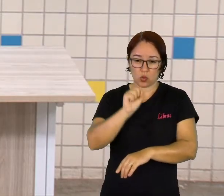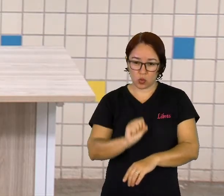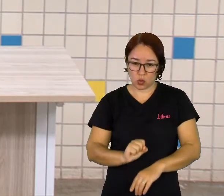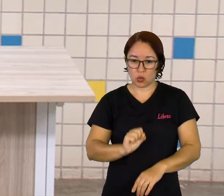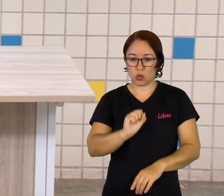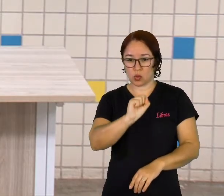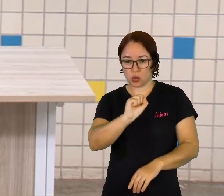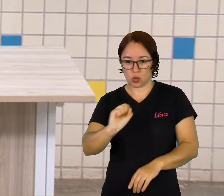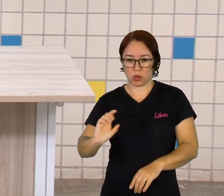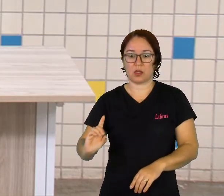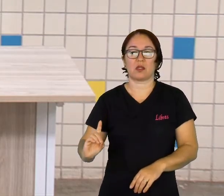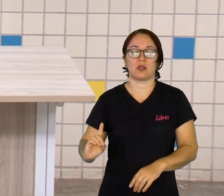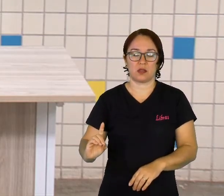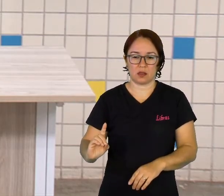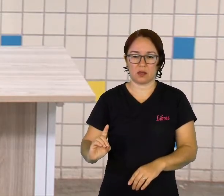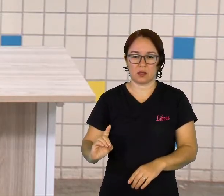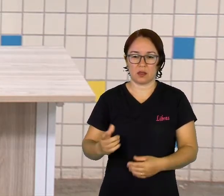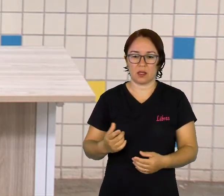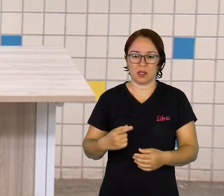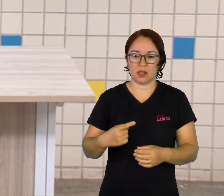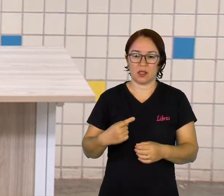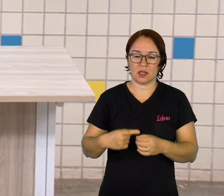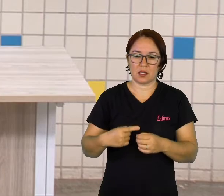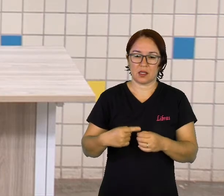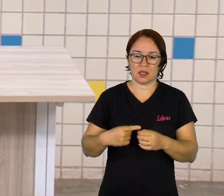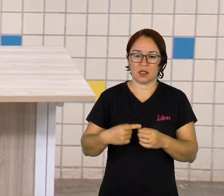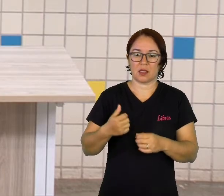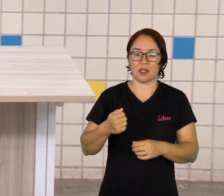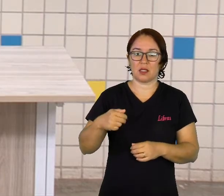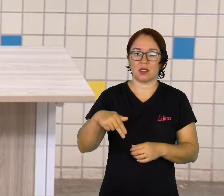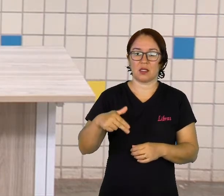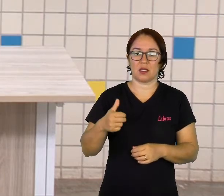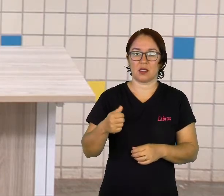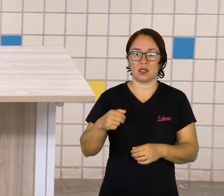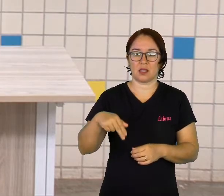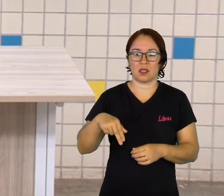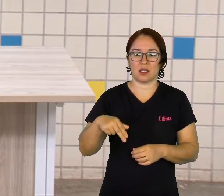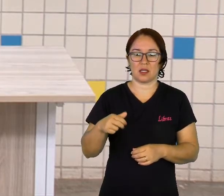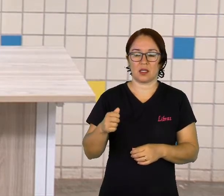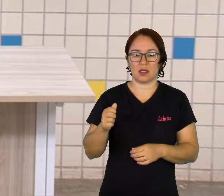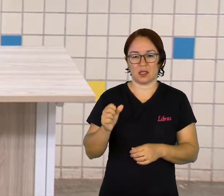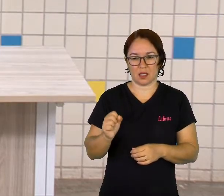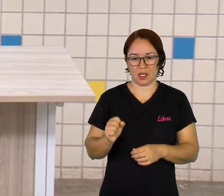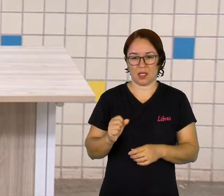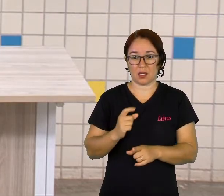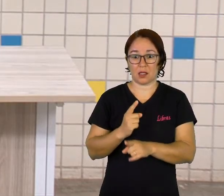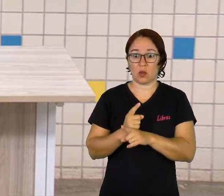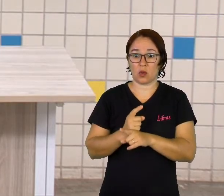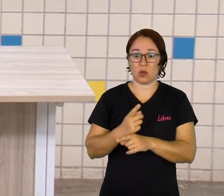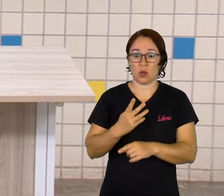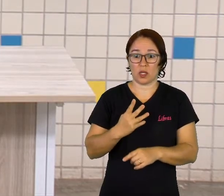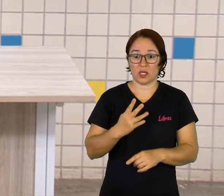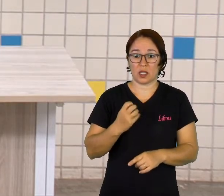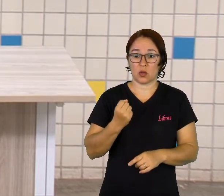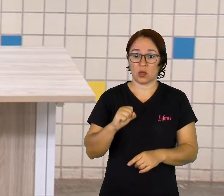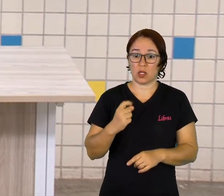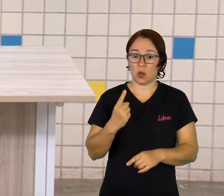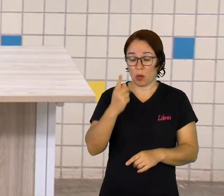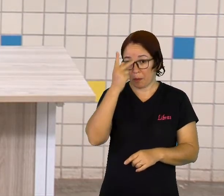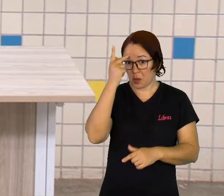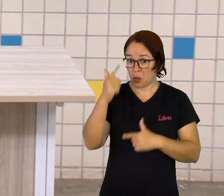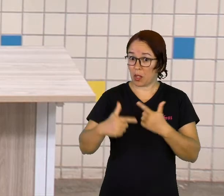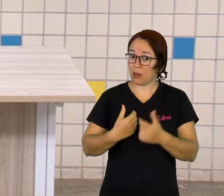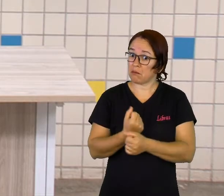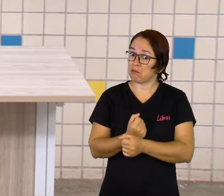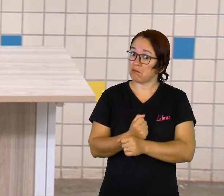Tocantins. Na cidade de Ananás, onde foi detectado 481 casos, aparece com a maior